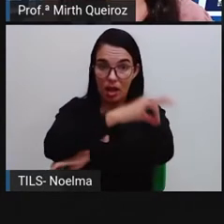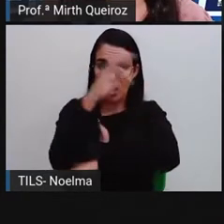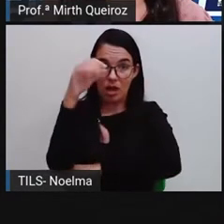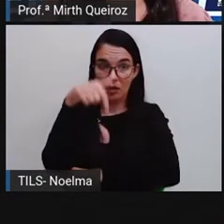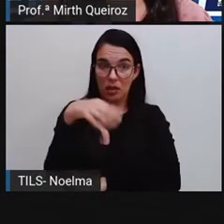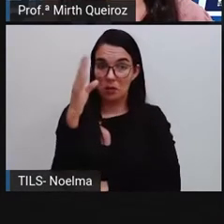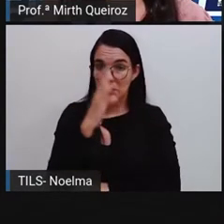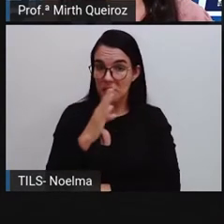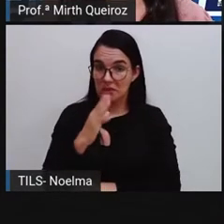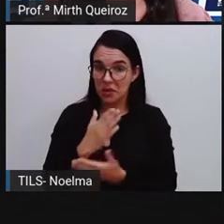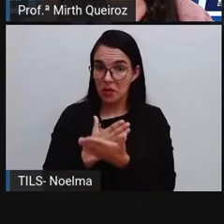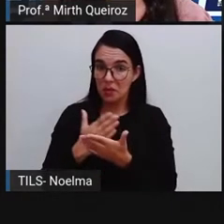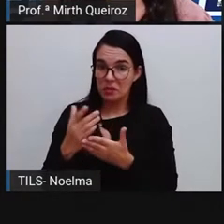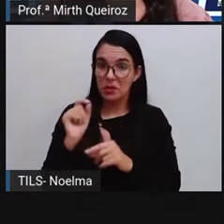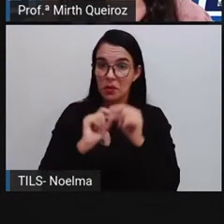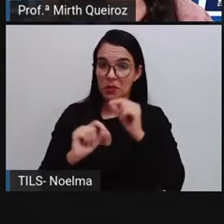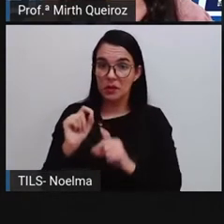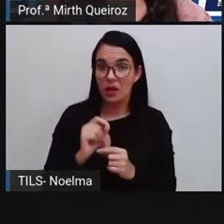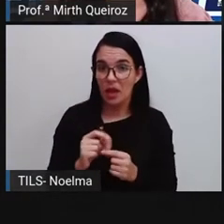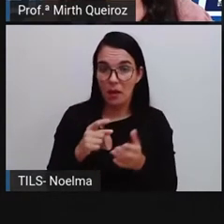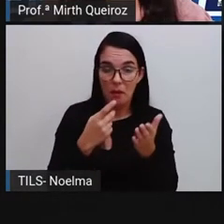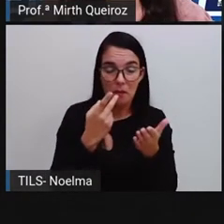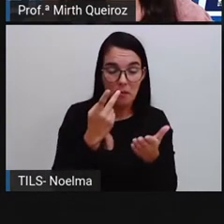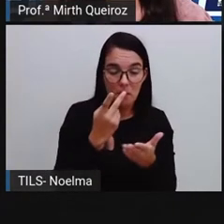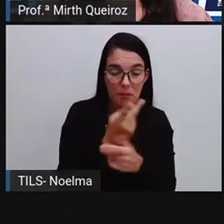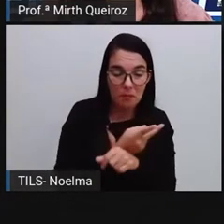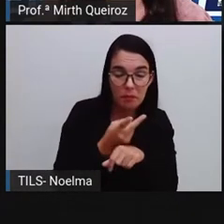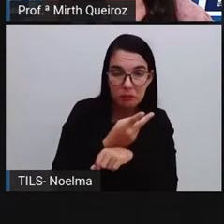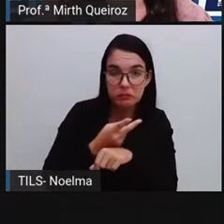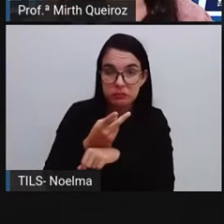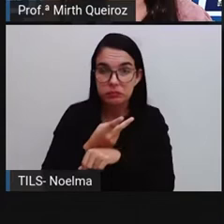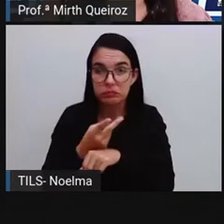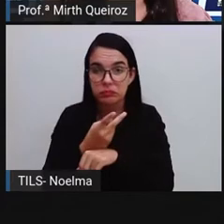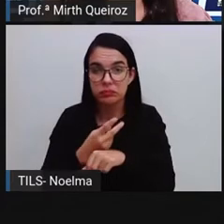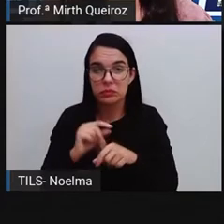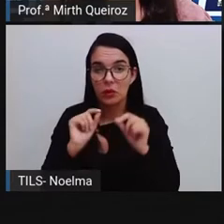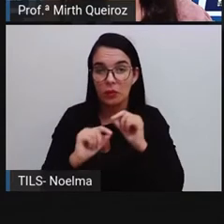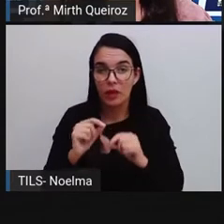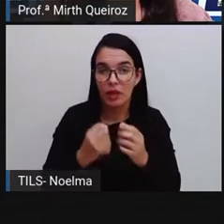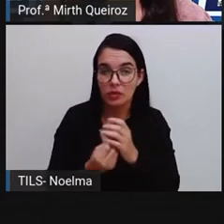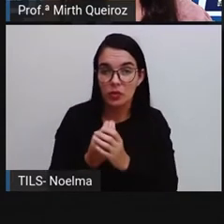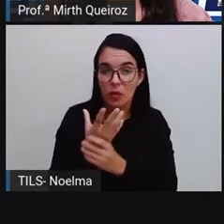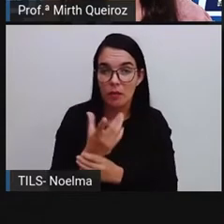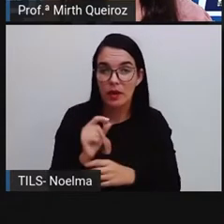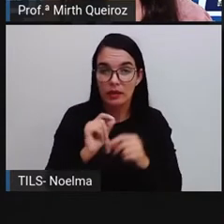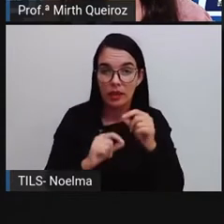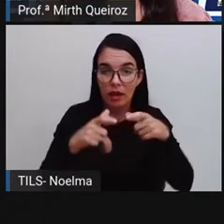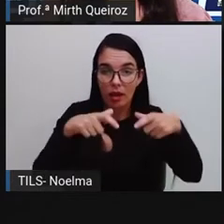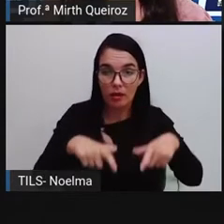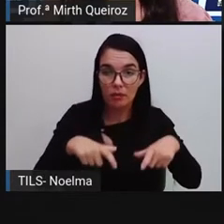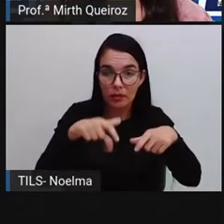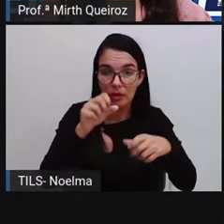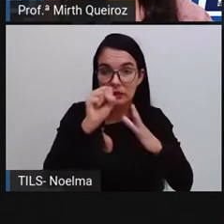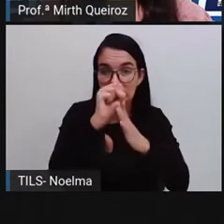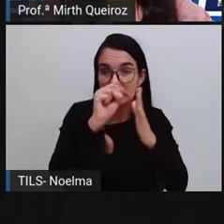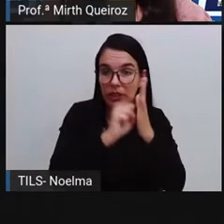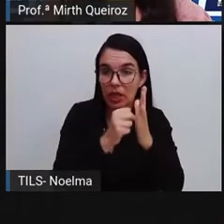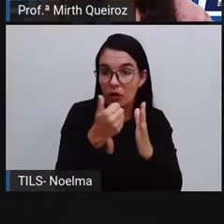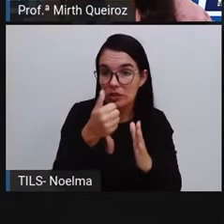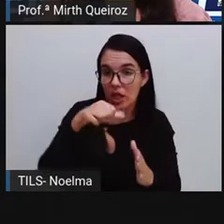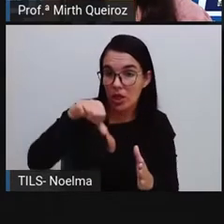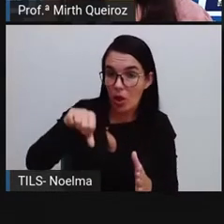Brasil, né? Iniciou-se aí o seu processo de pesquisa e sondagem para descobertas e jazidas lá no século